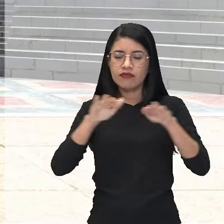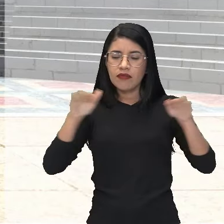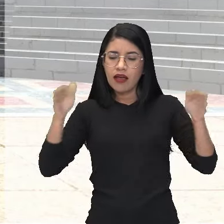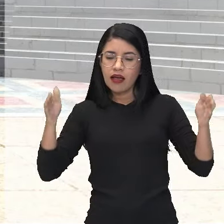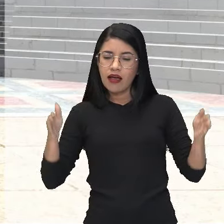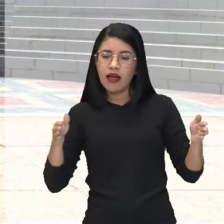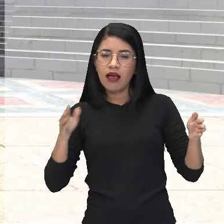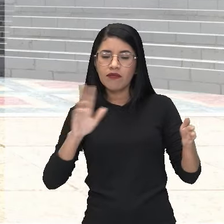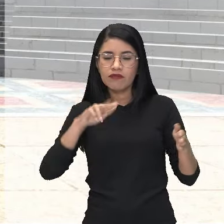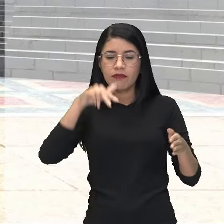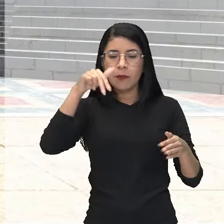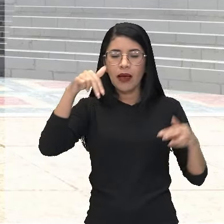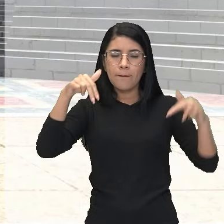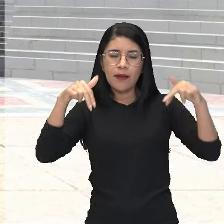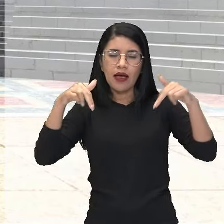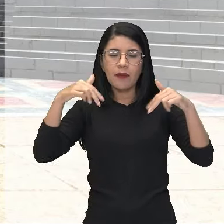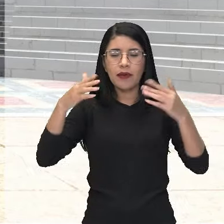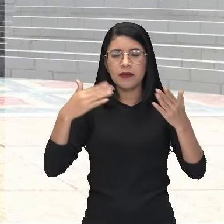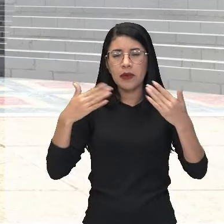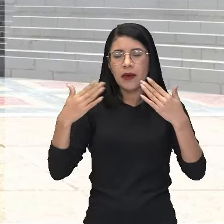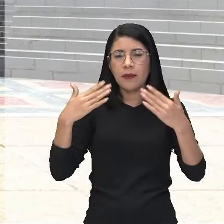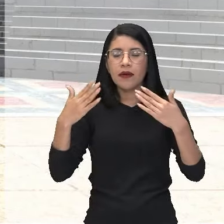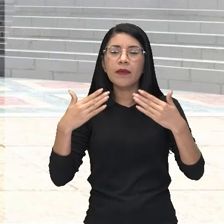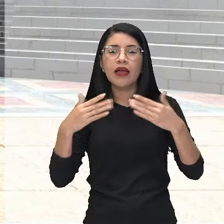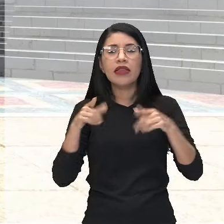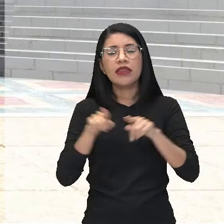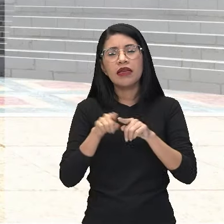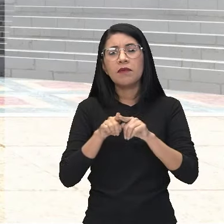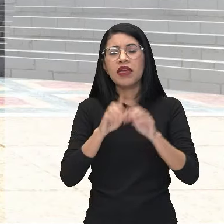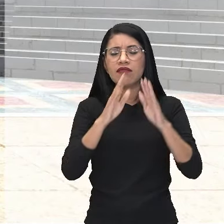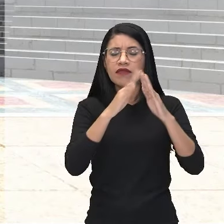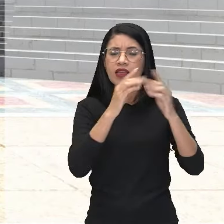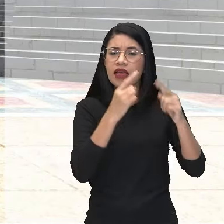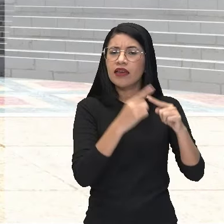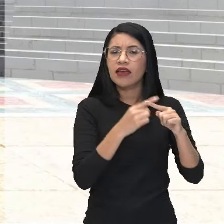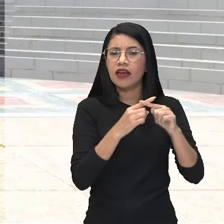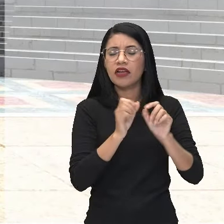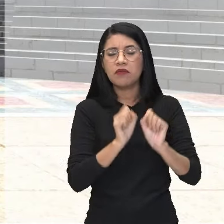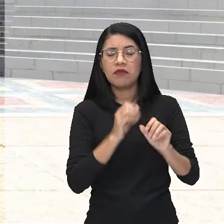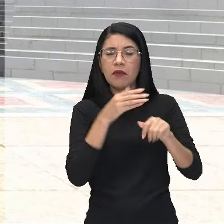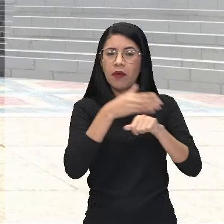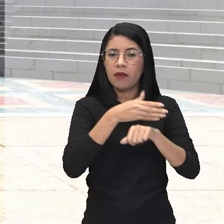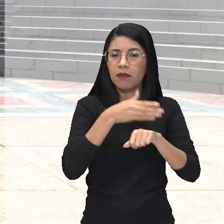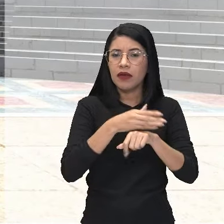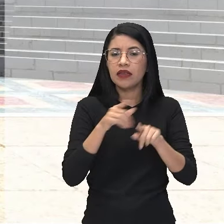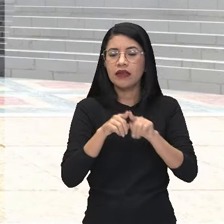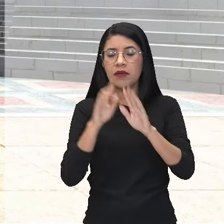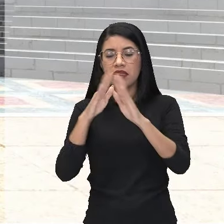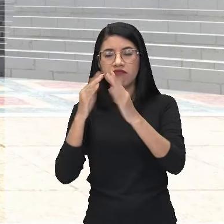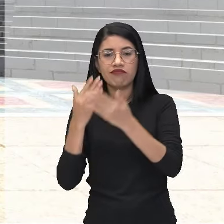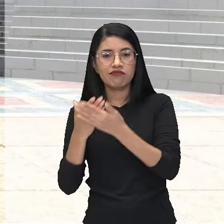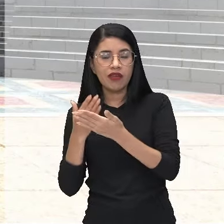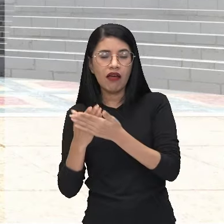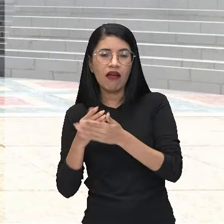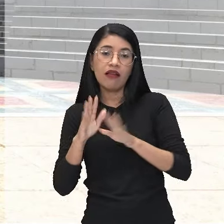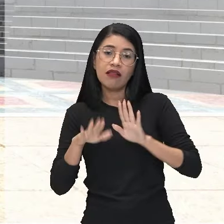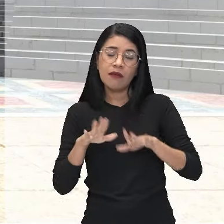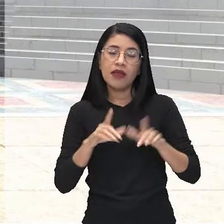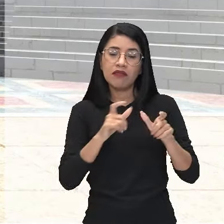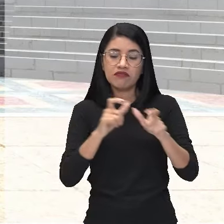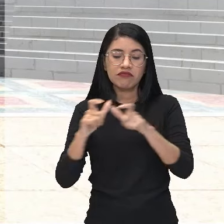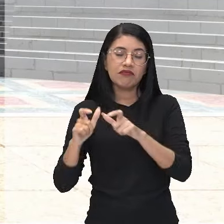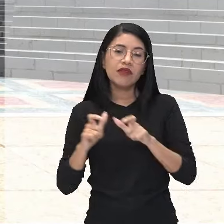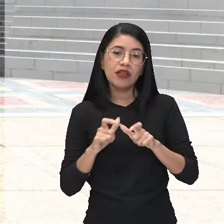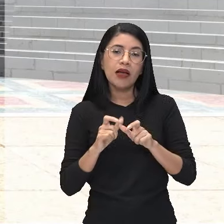no próprio teatro, com palco, ou de repente na igreja, né? Que você participa na escola, em outra localidade, pelo menos, já